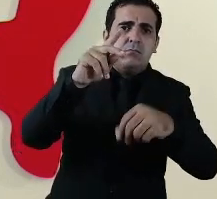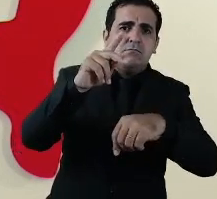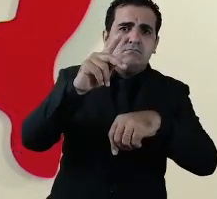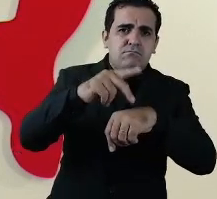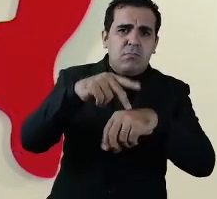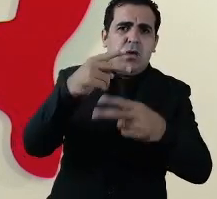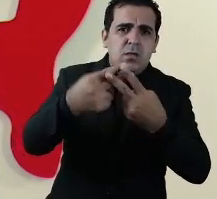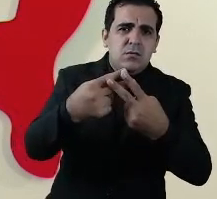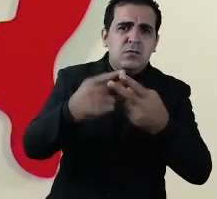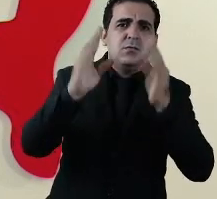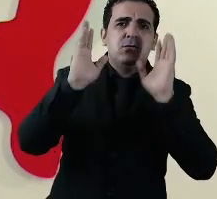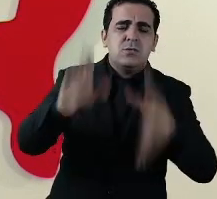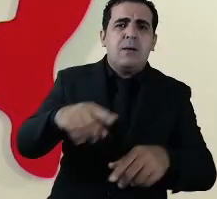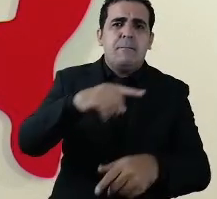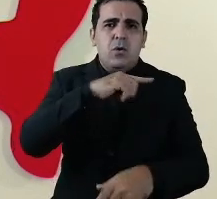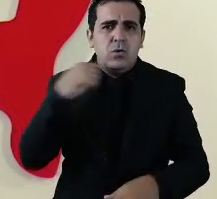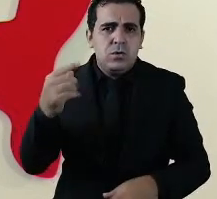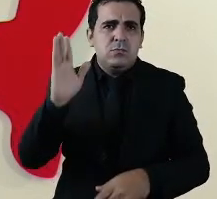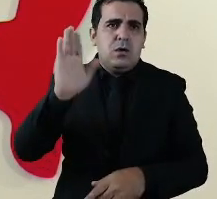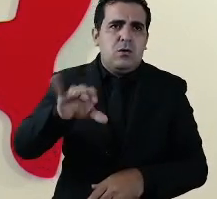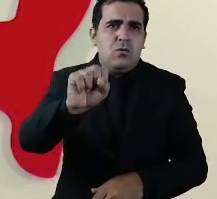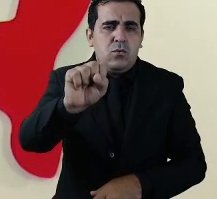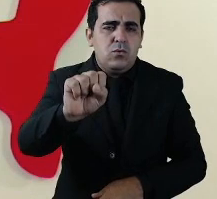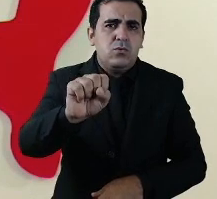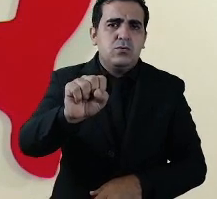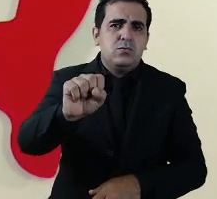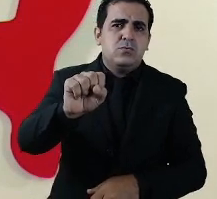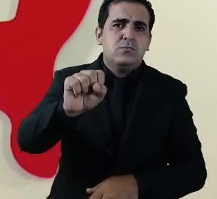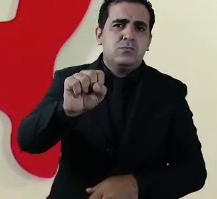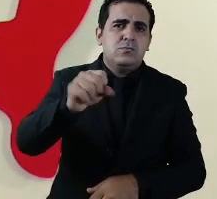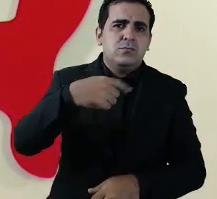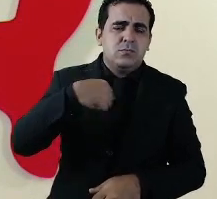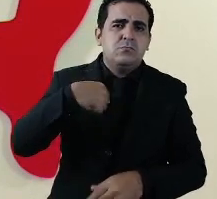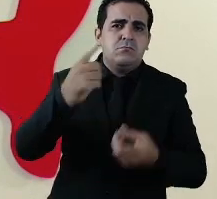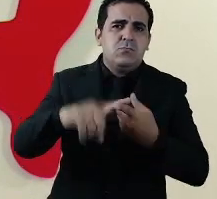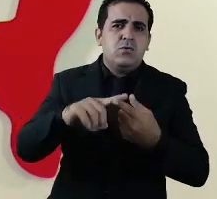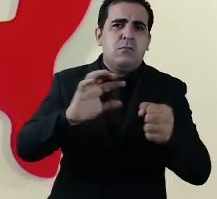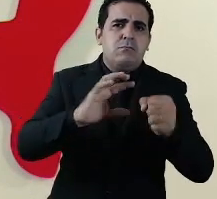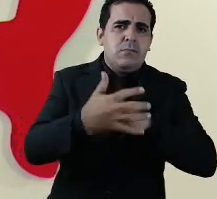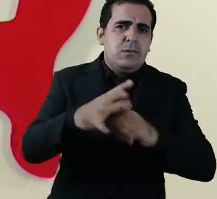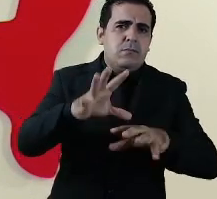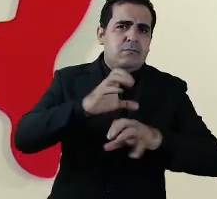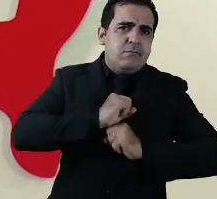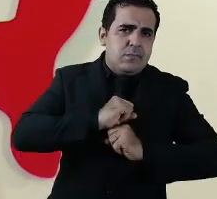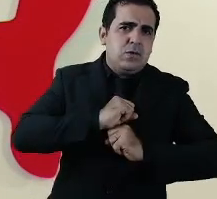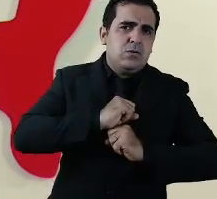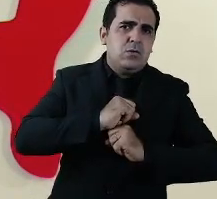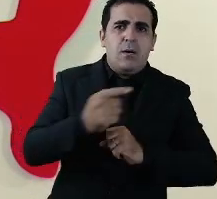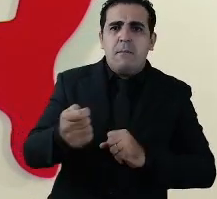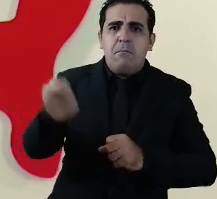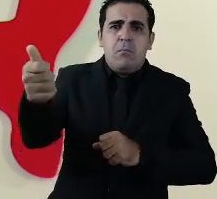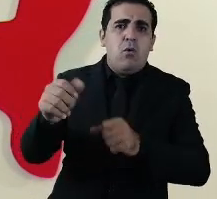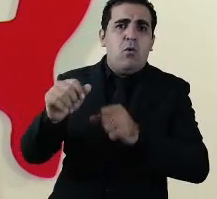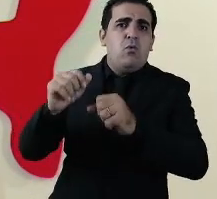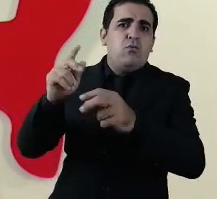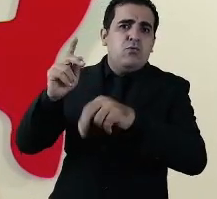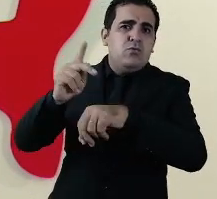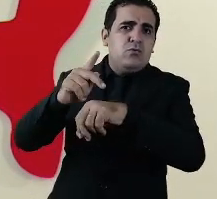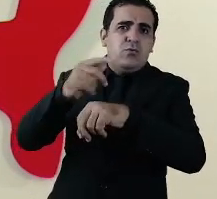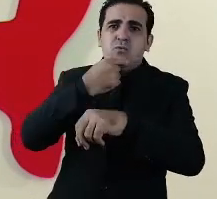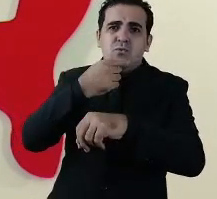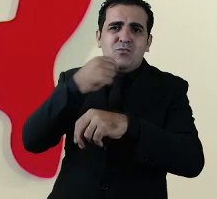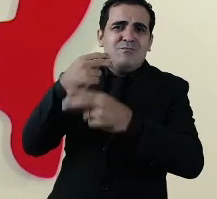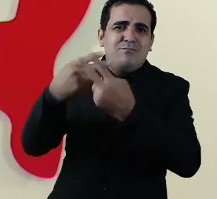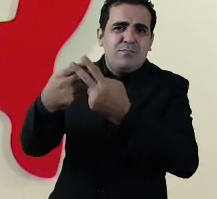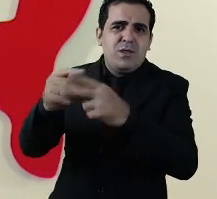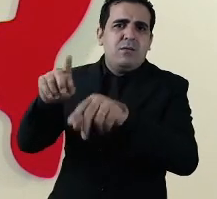haviam infelizmente perdido a vida em face do coronavírus poucos presos reforçamos